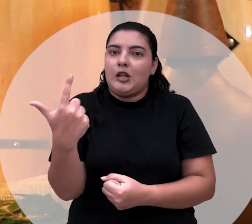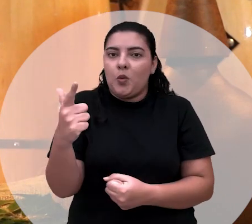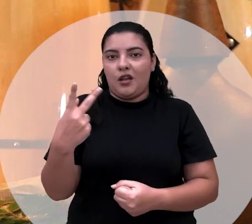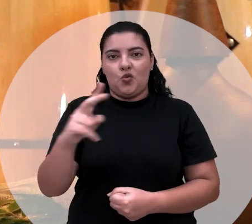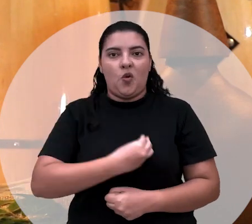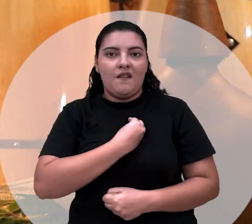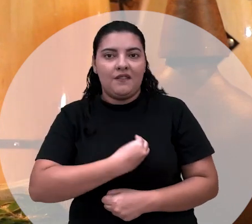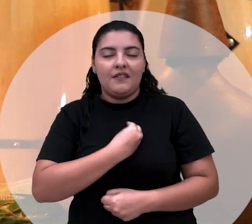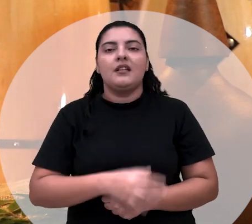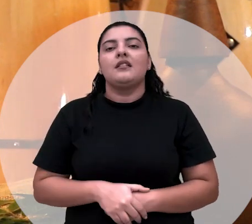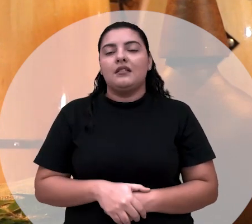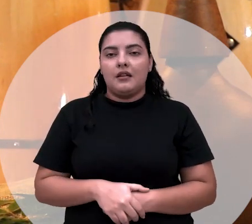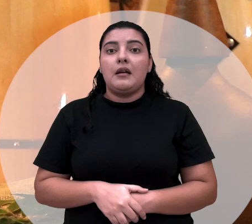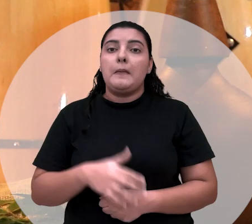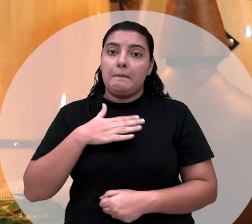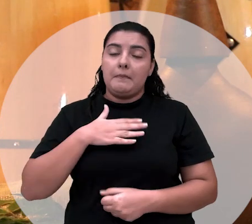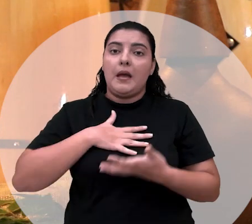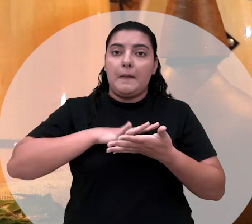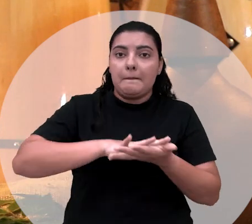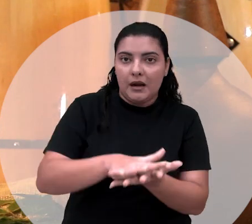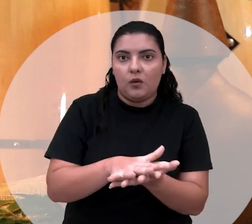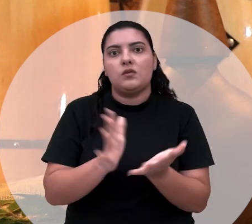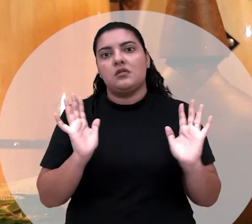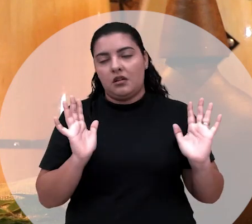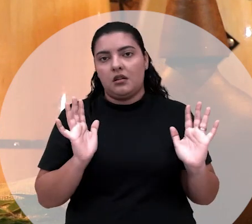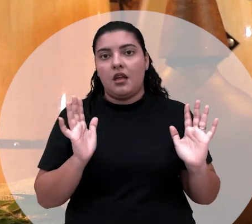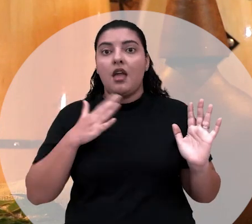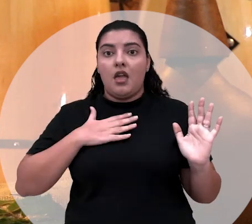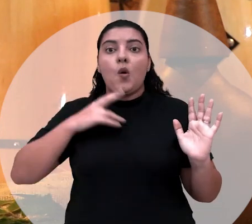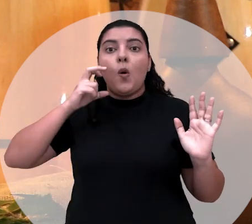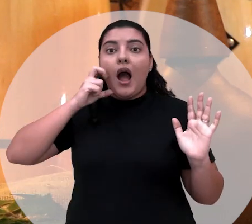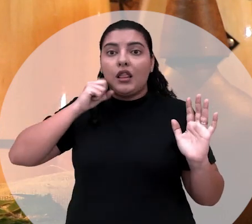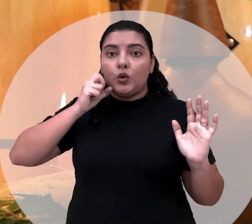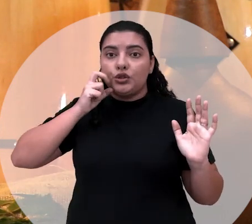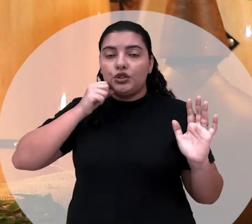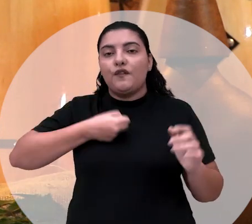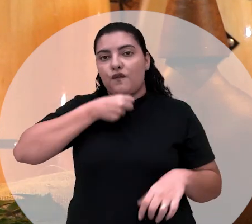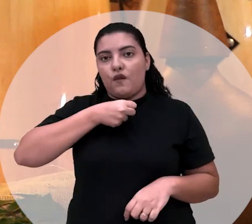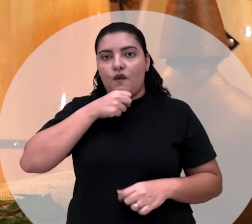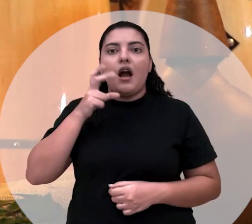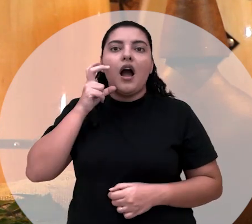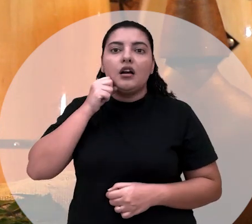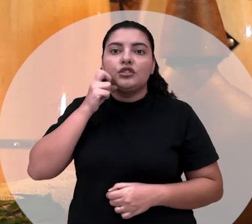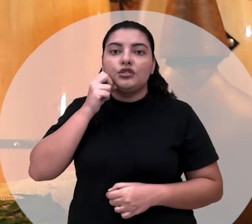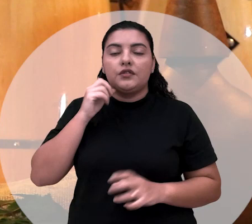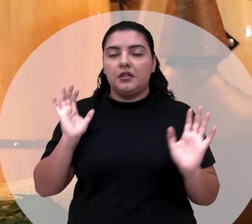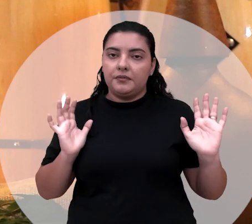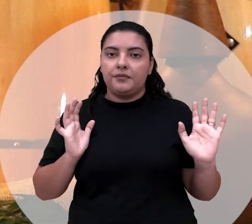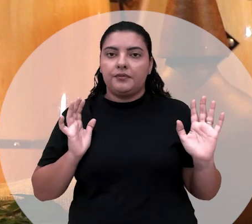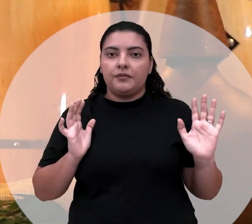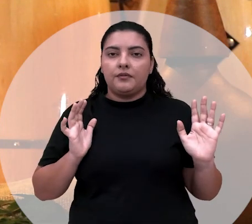Então, eu frentei o preconceito. Minha família, é comércica. Nós somos, eu sou adotiva, pelo meus avós, e nós somos,